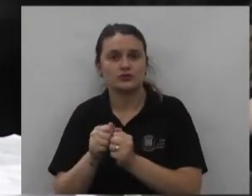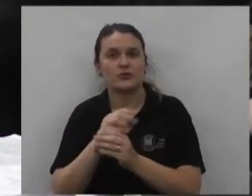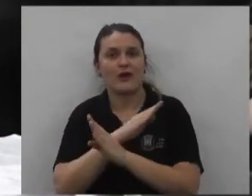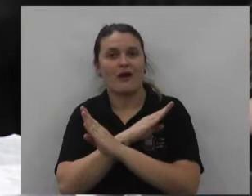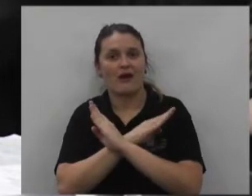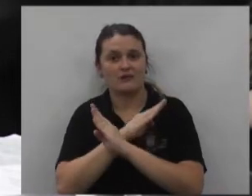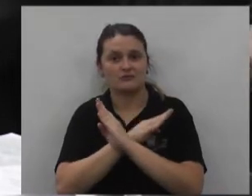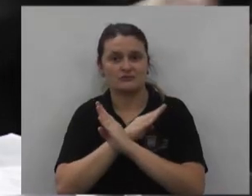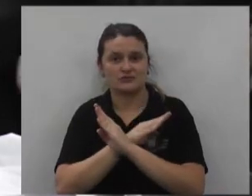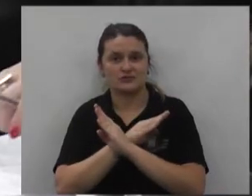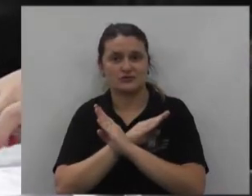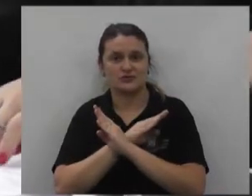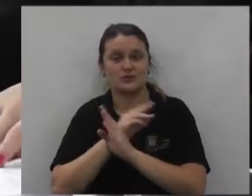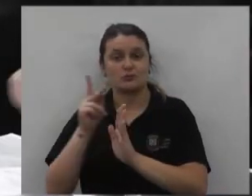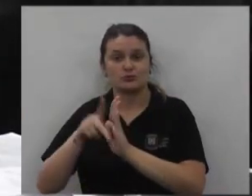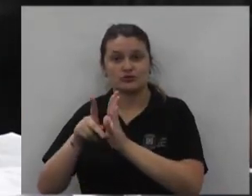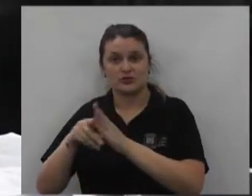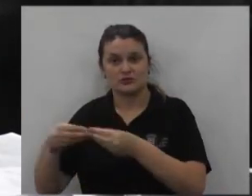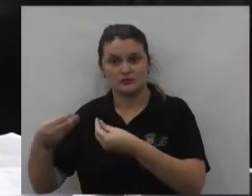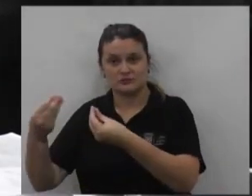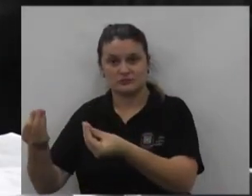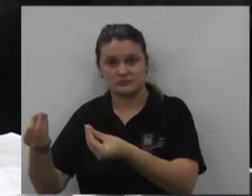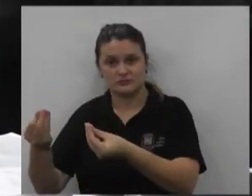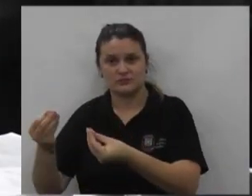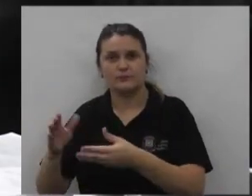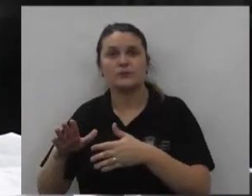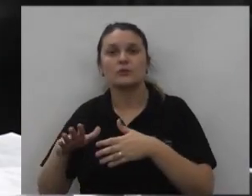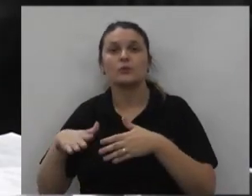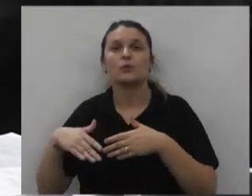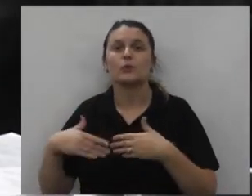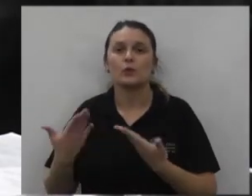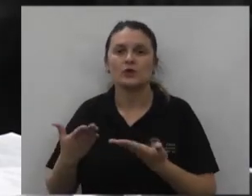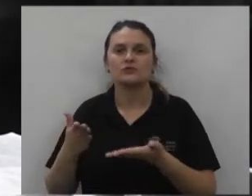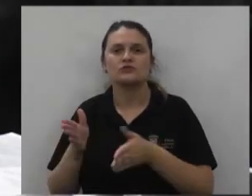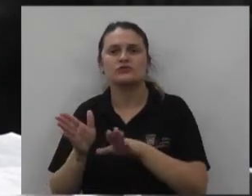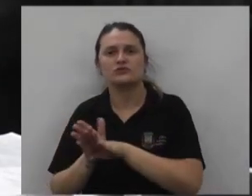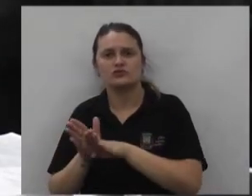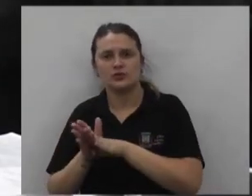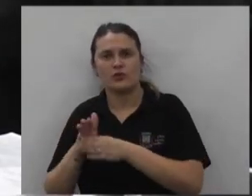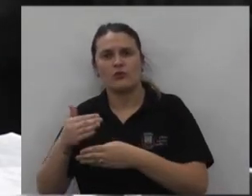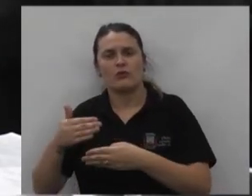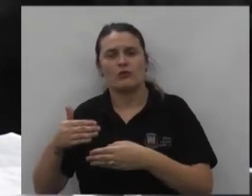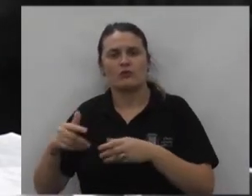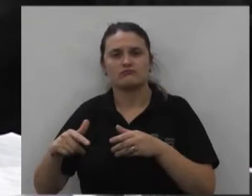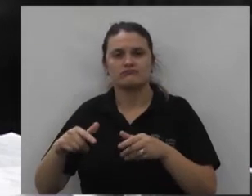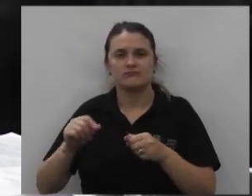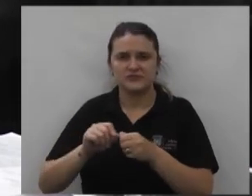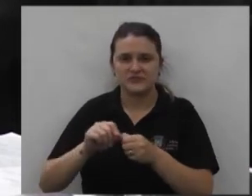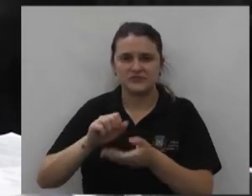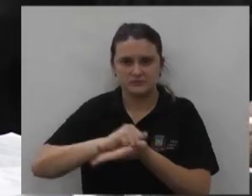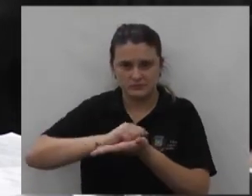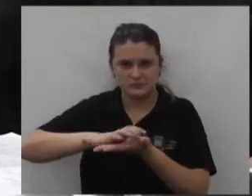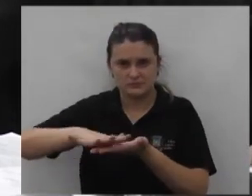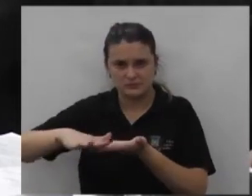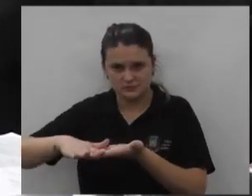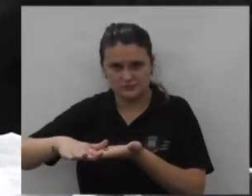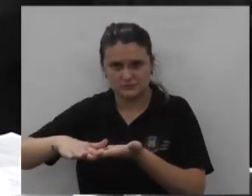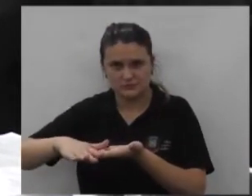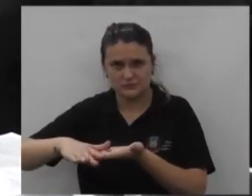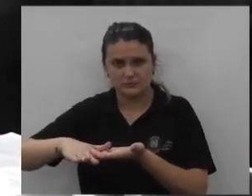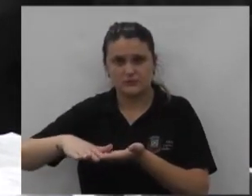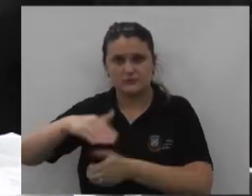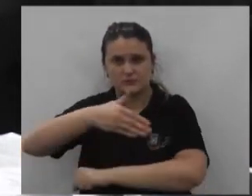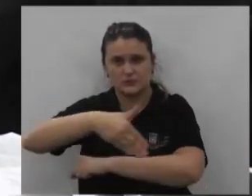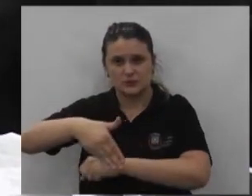caixa econômica do projeto foi para lá quando estava chegando lá a obra para ser feito o